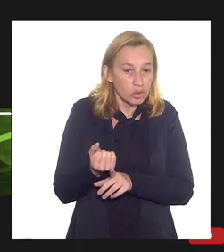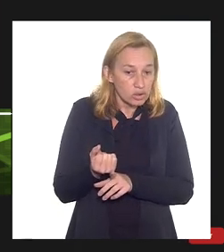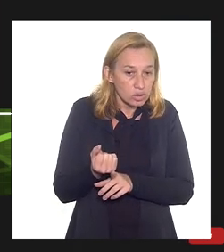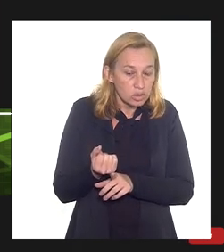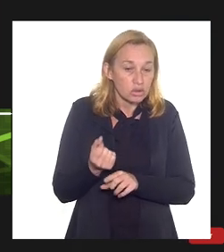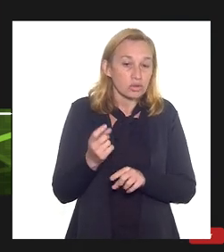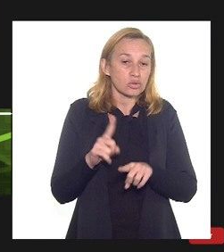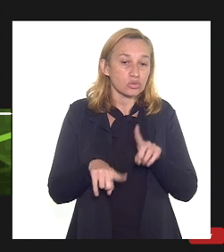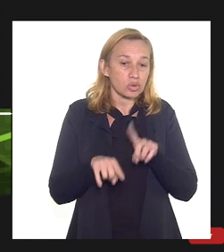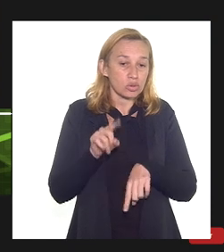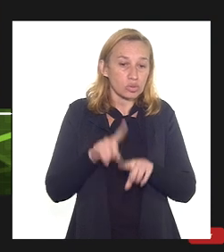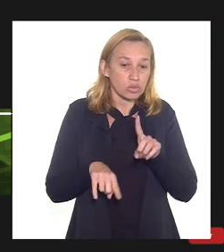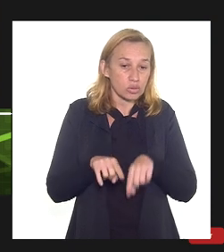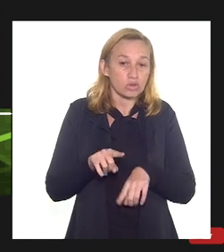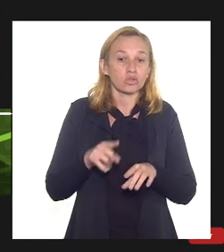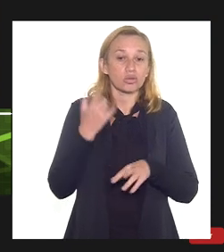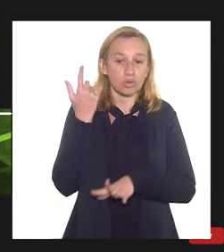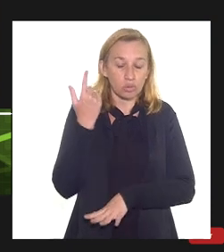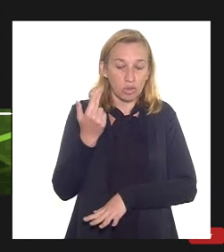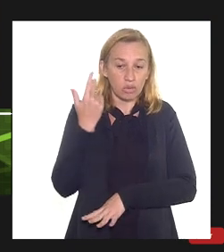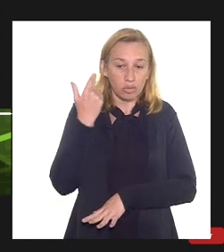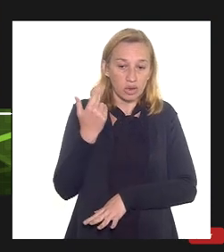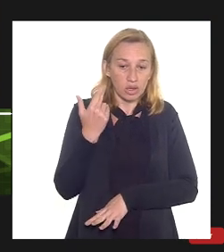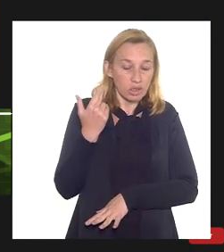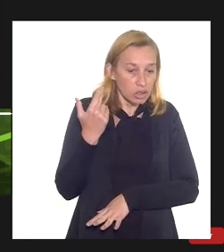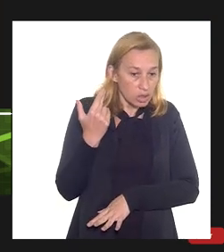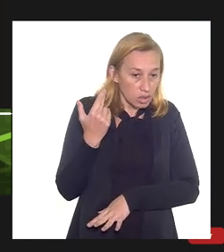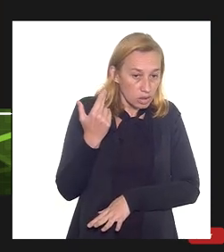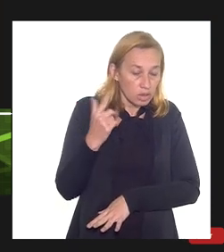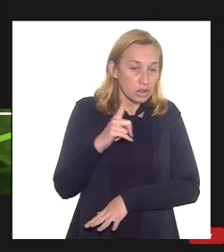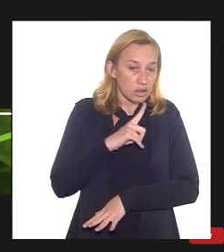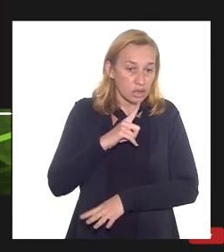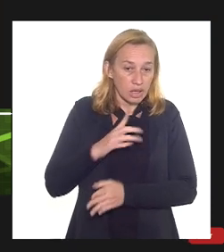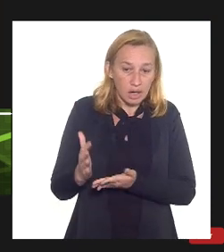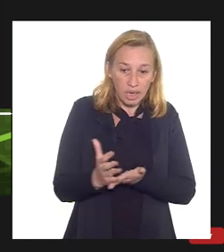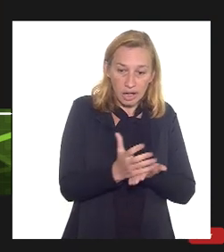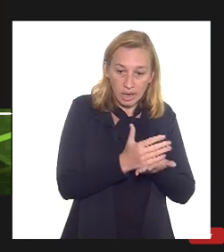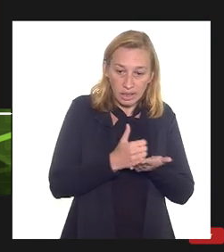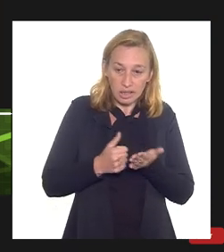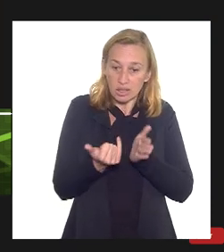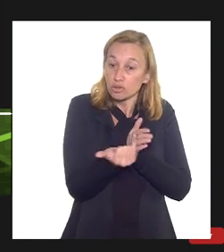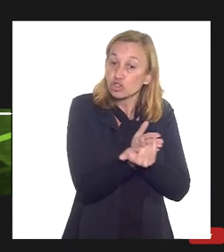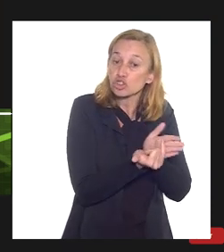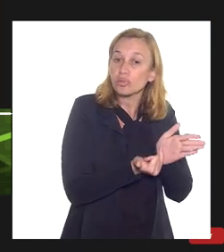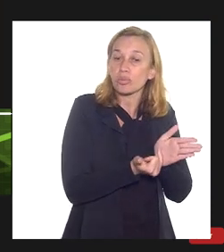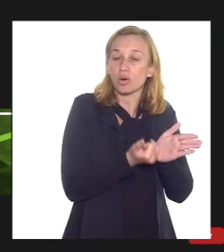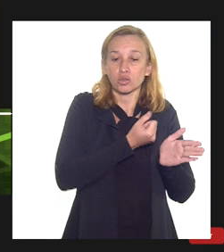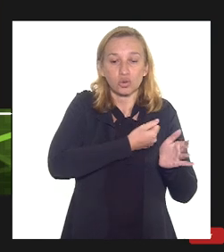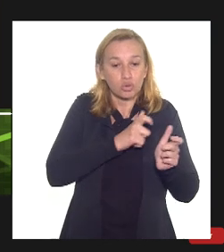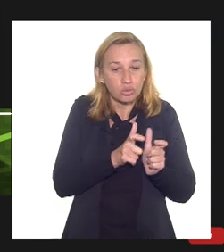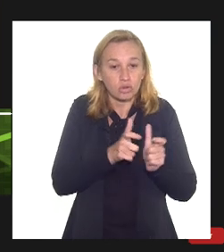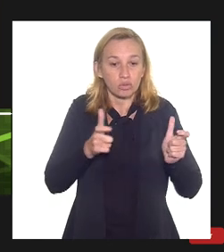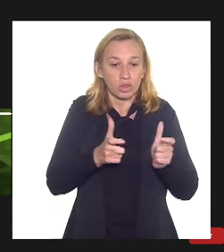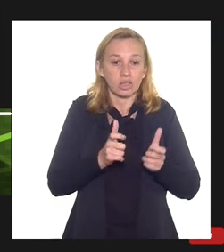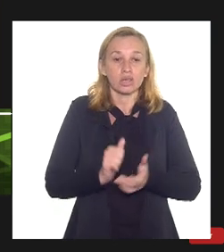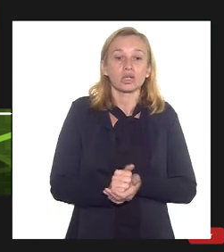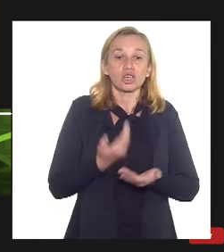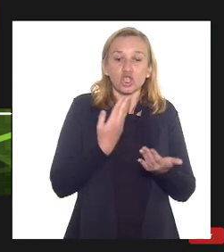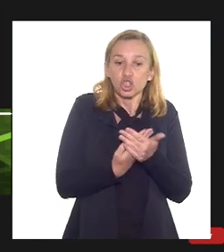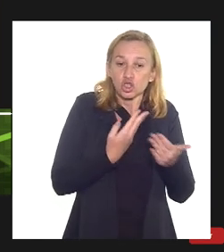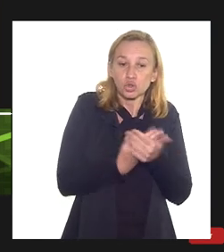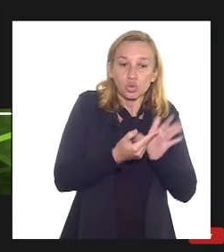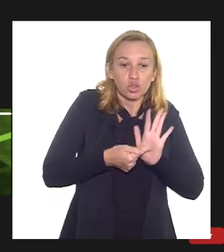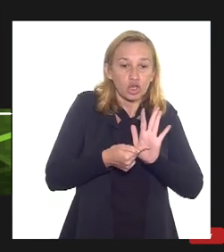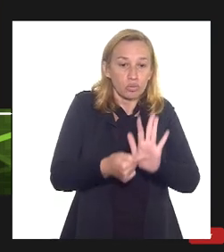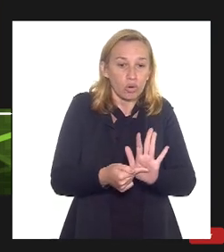projeto e aí naturalmente tem um aumento de arrecadação de impostos então tem estudos aqui que mostram que a